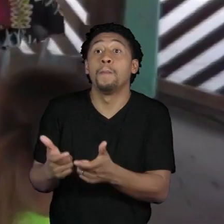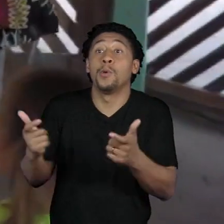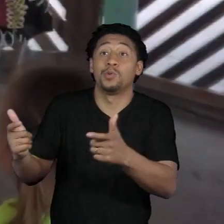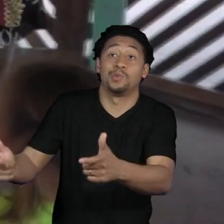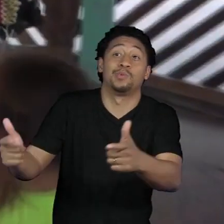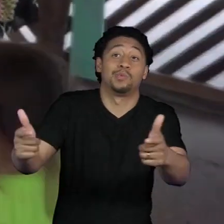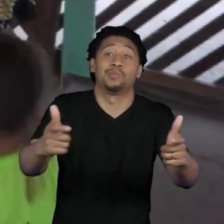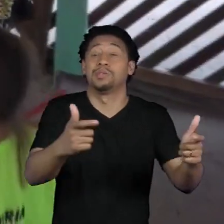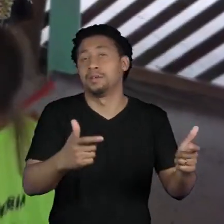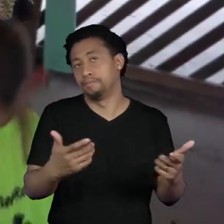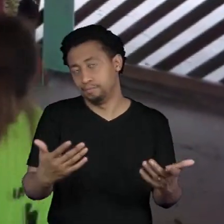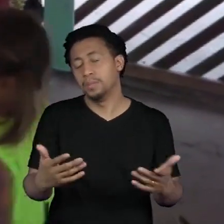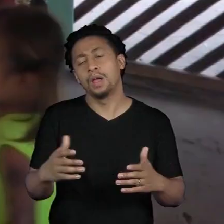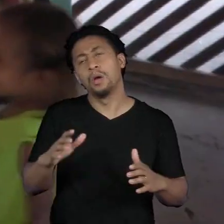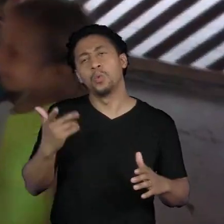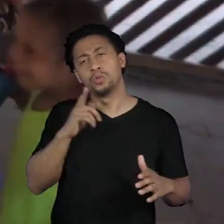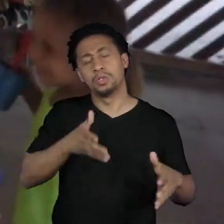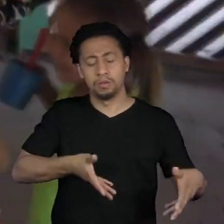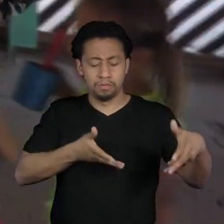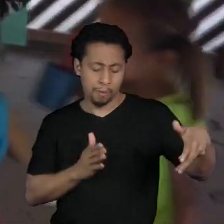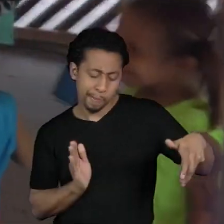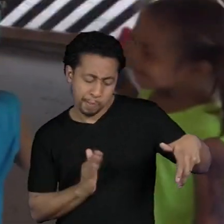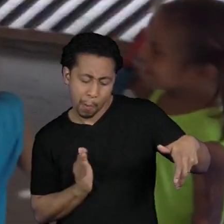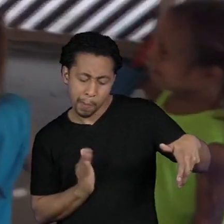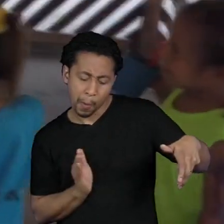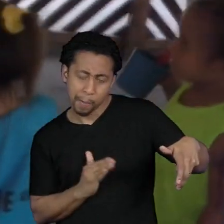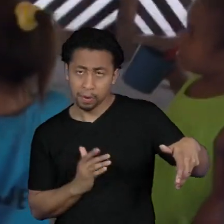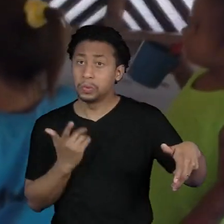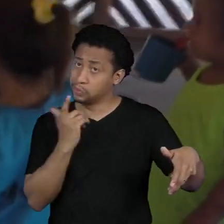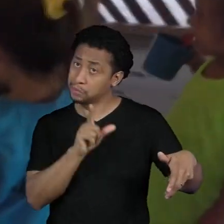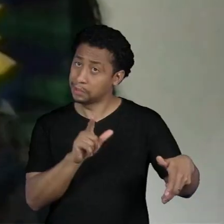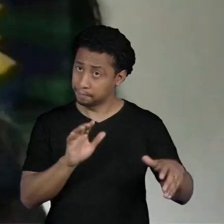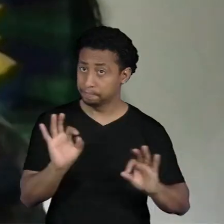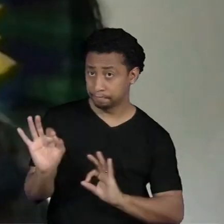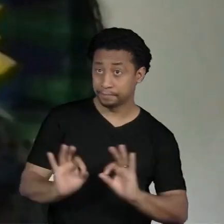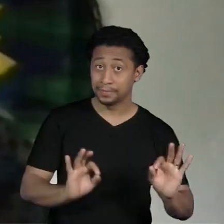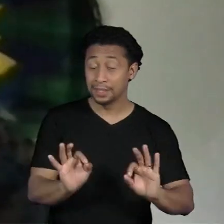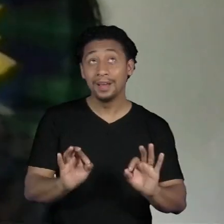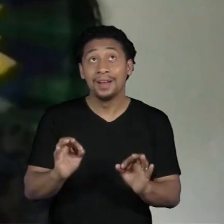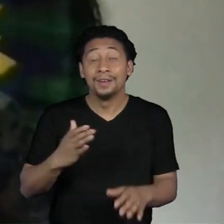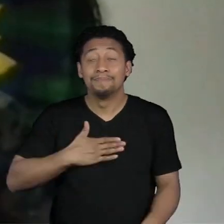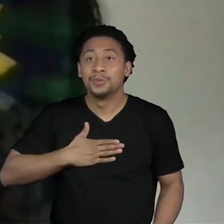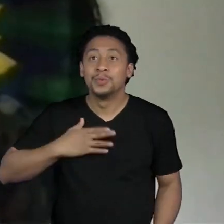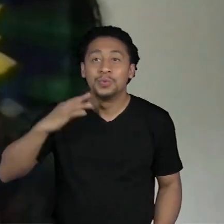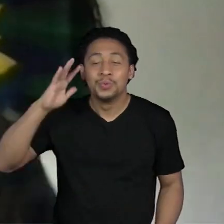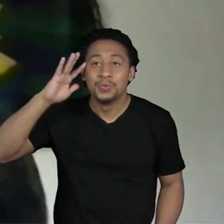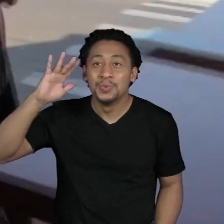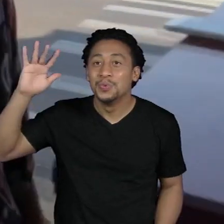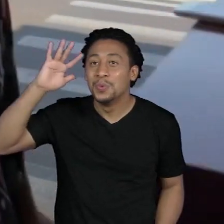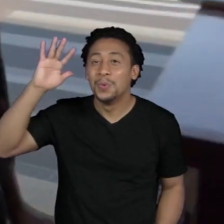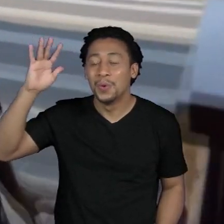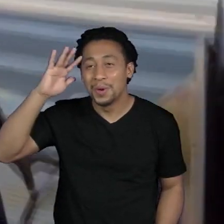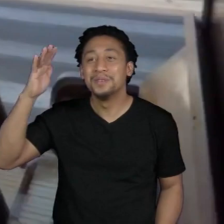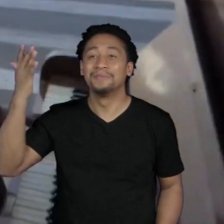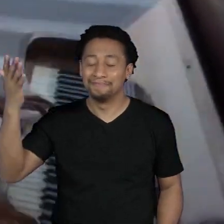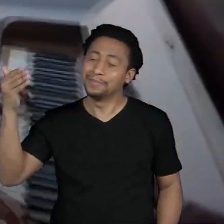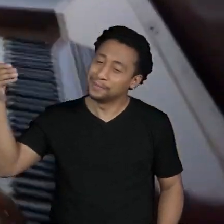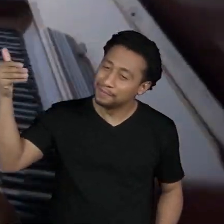apresentações deu para trazer uma percussão então aí começou o sonho de realmente vir e